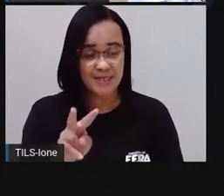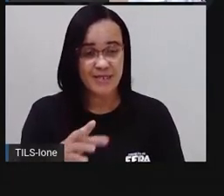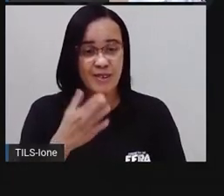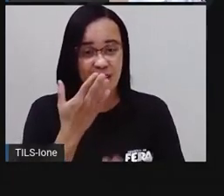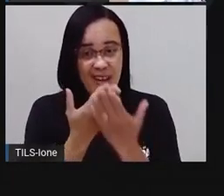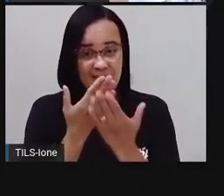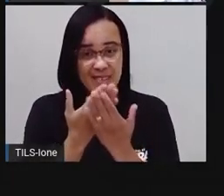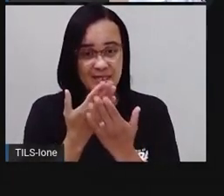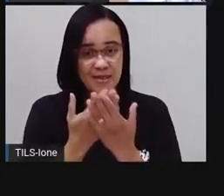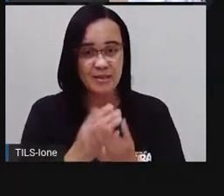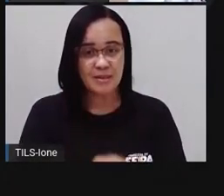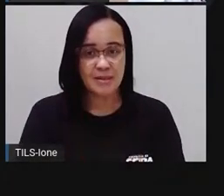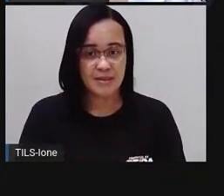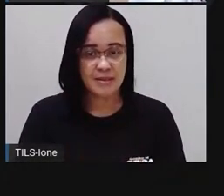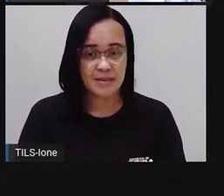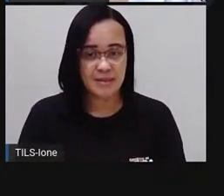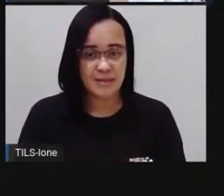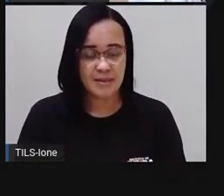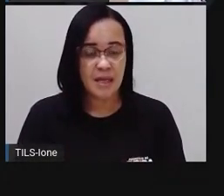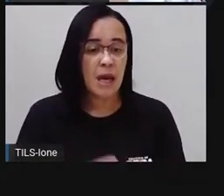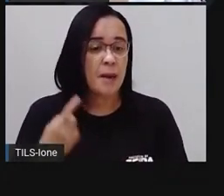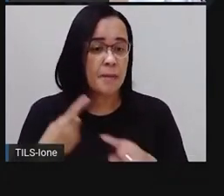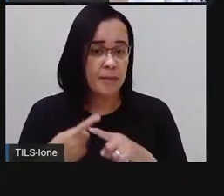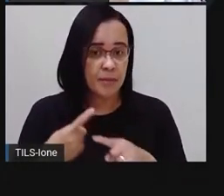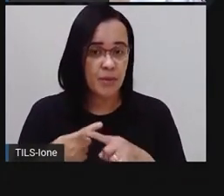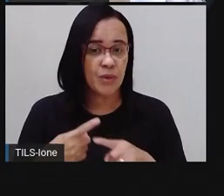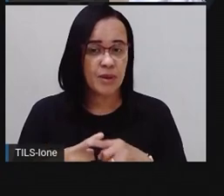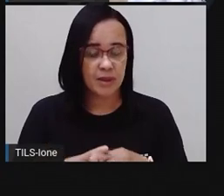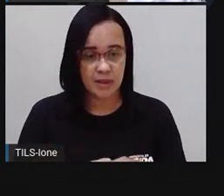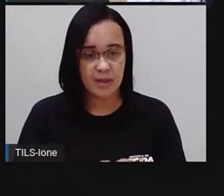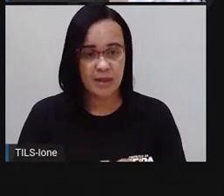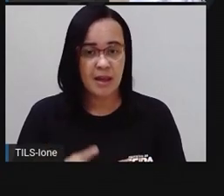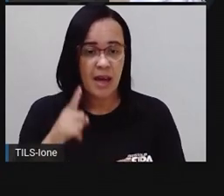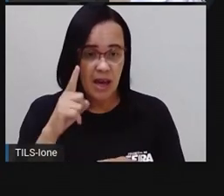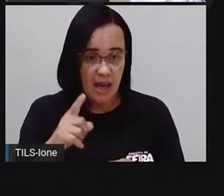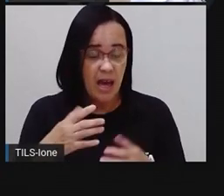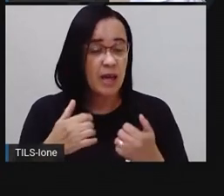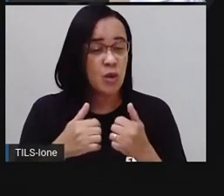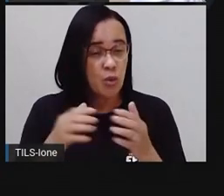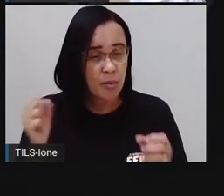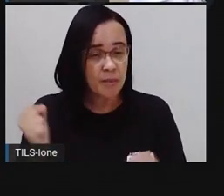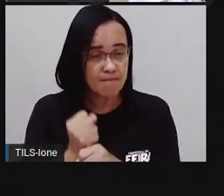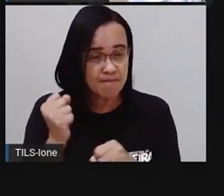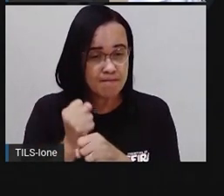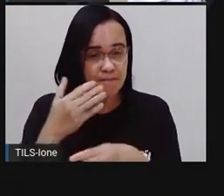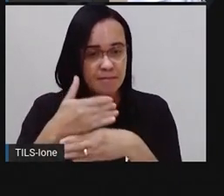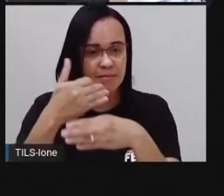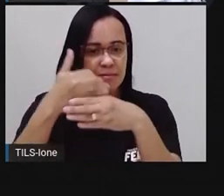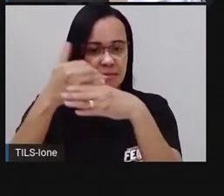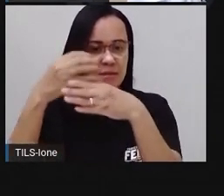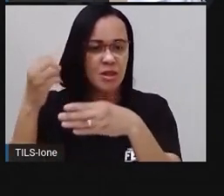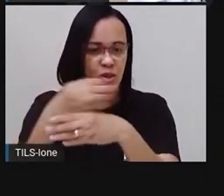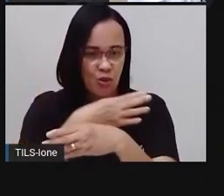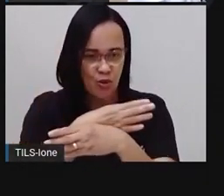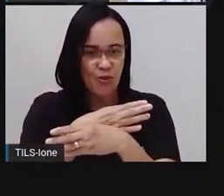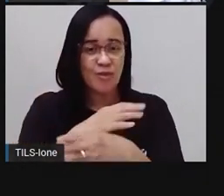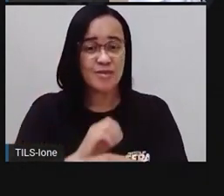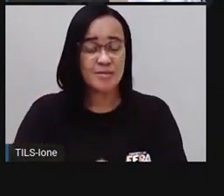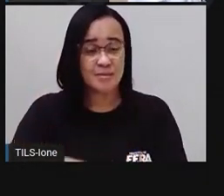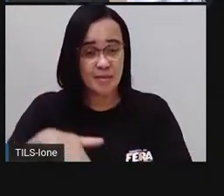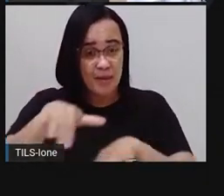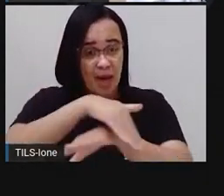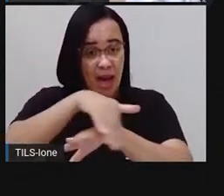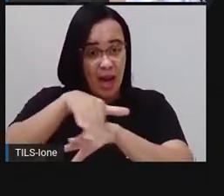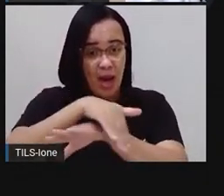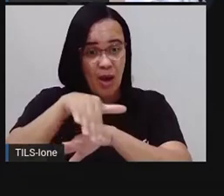A fachada da escola ainda não tava totalmente reformada, tava no início da reforma. Olha só, a gente chegou na rua